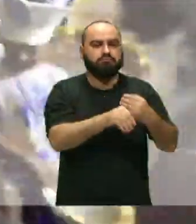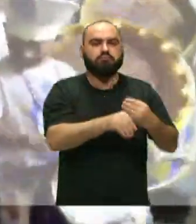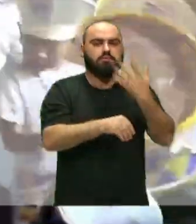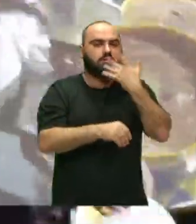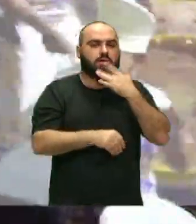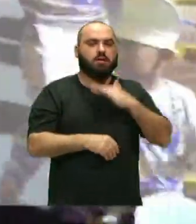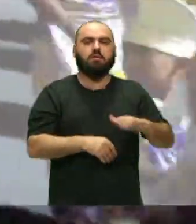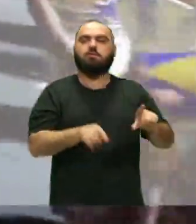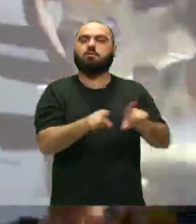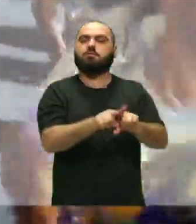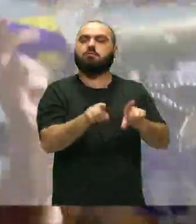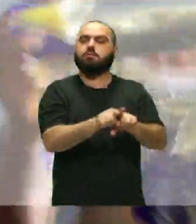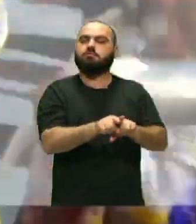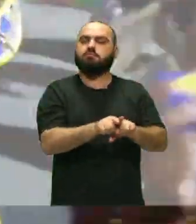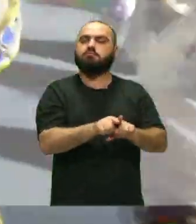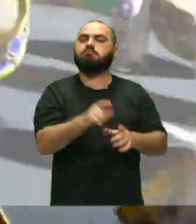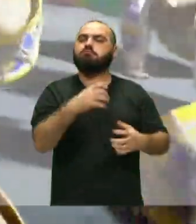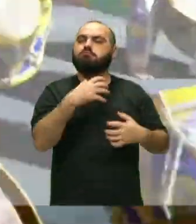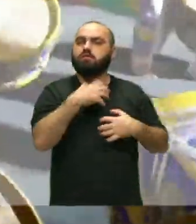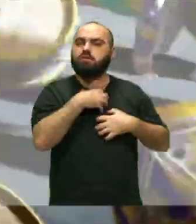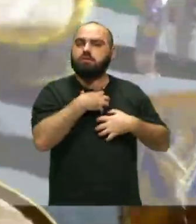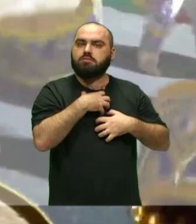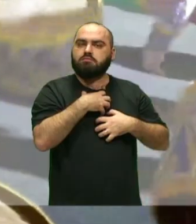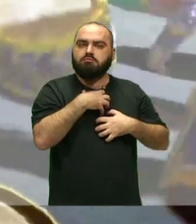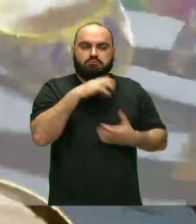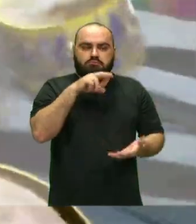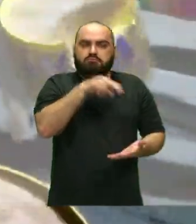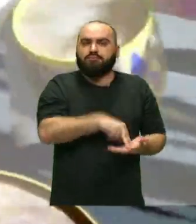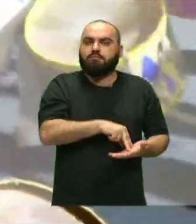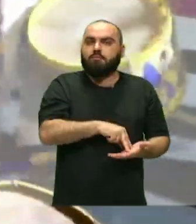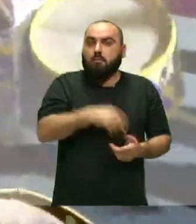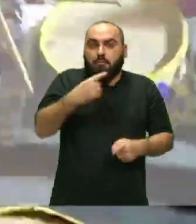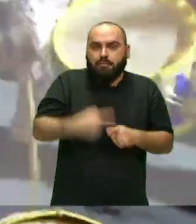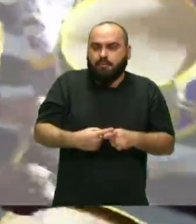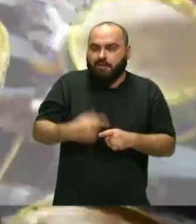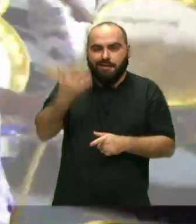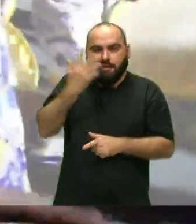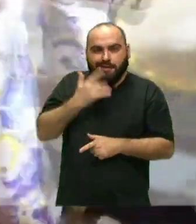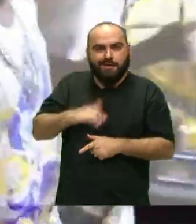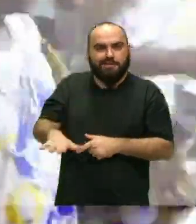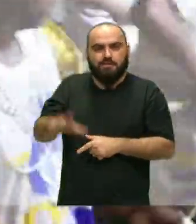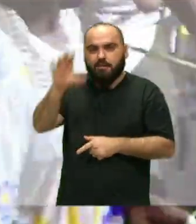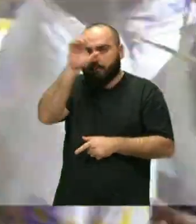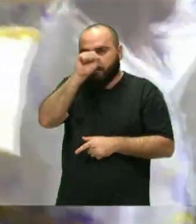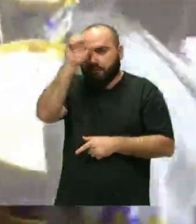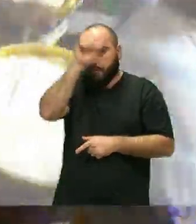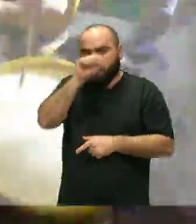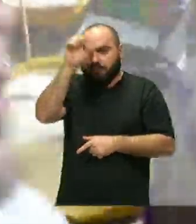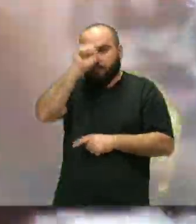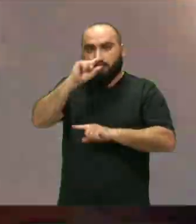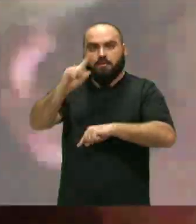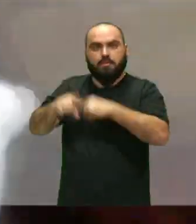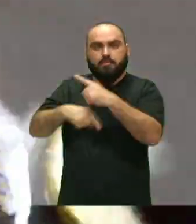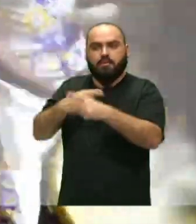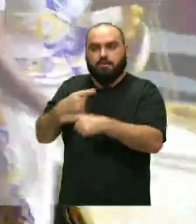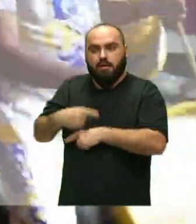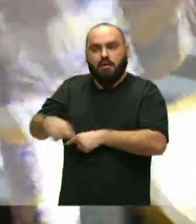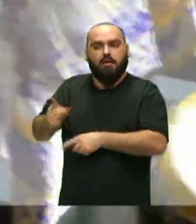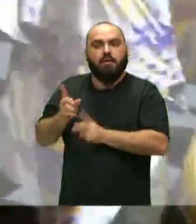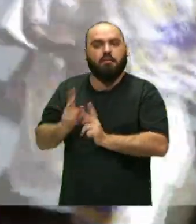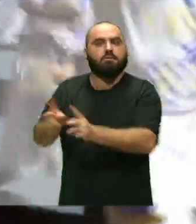fazer elas se sentirem pertencentes que é isso que eu falei elas são a nossa continuidade então a gente cultua isso de estar junto